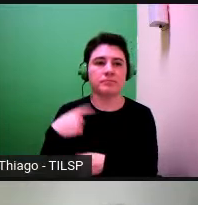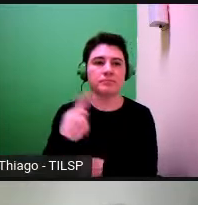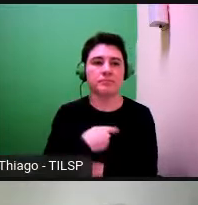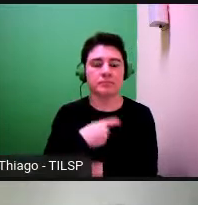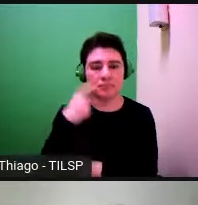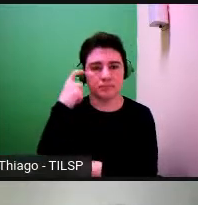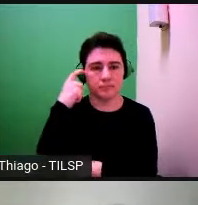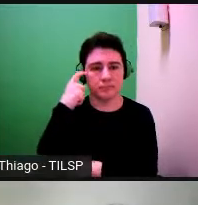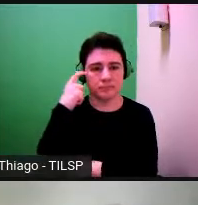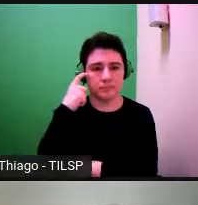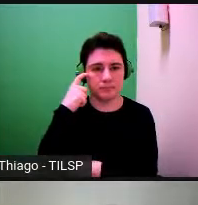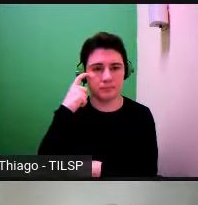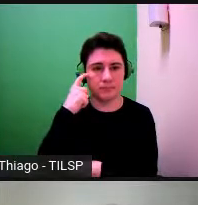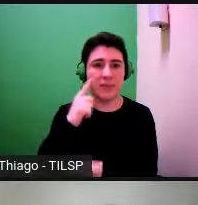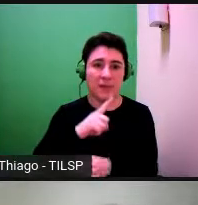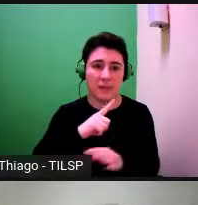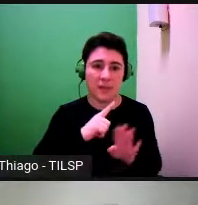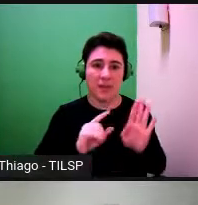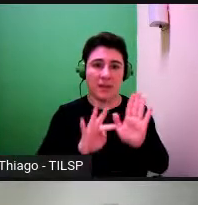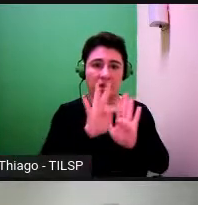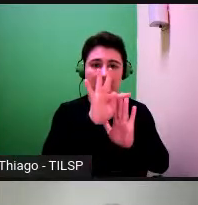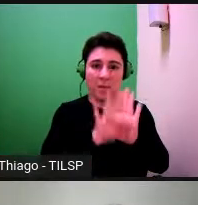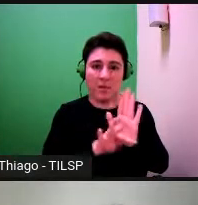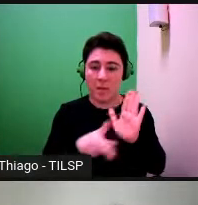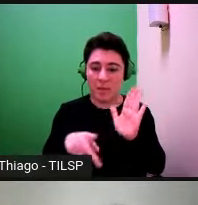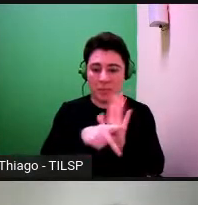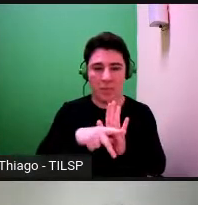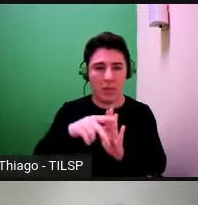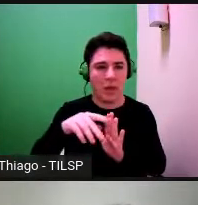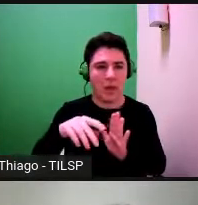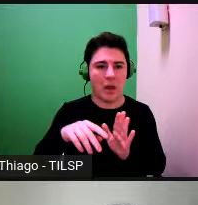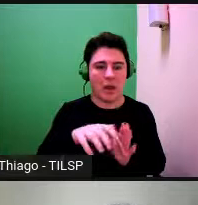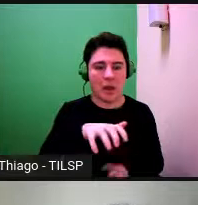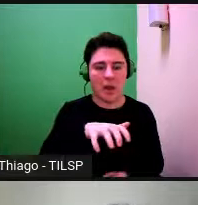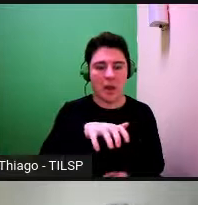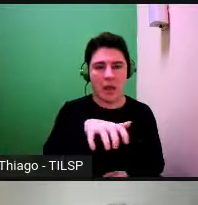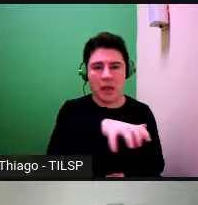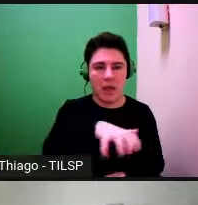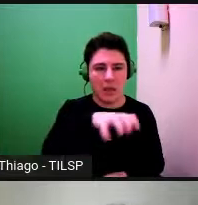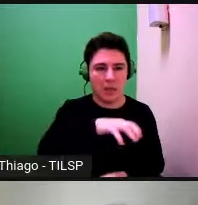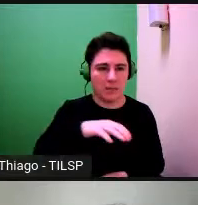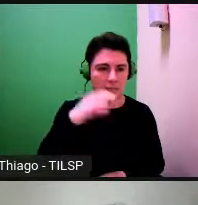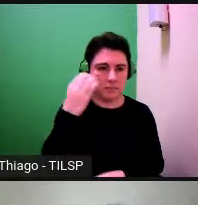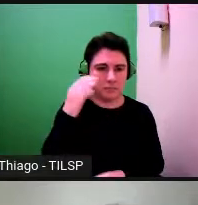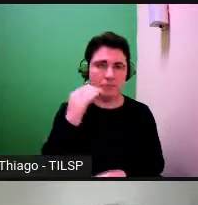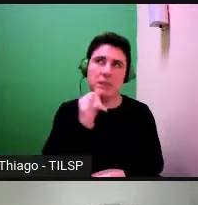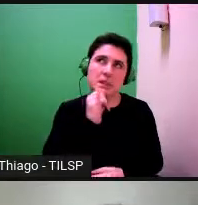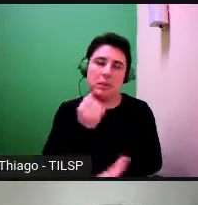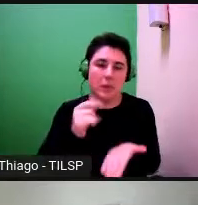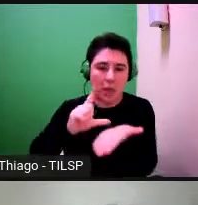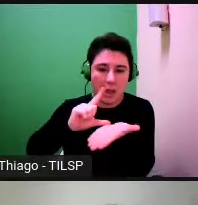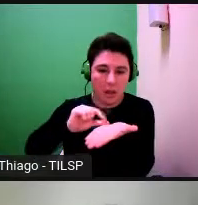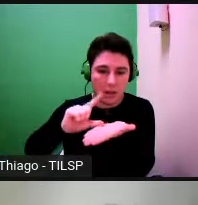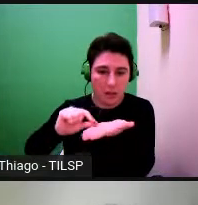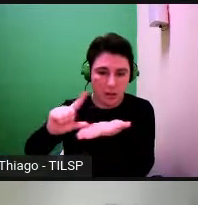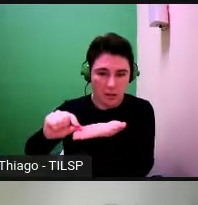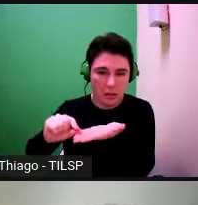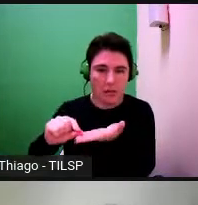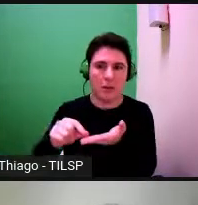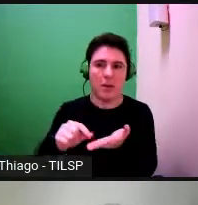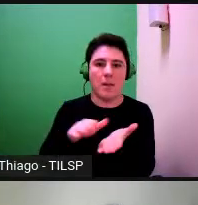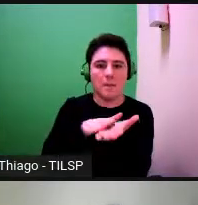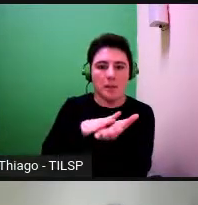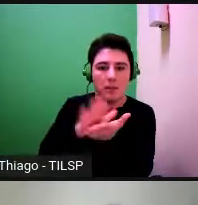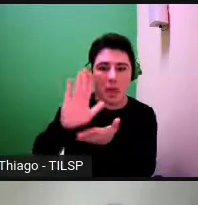que há textos de atividade científica ou académica científica por exemplo o artigo científico por exemplo publicado numa revista